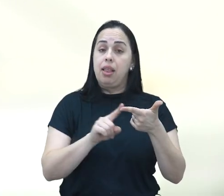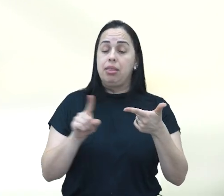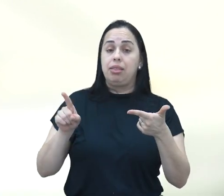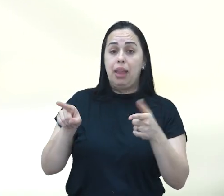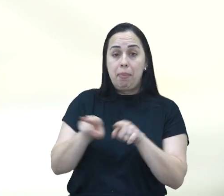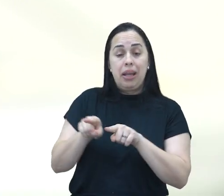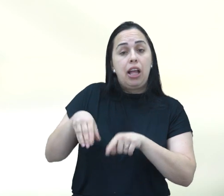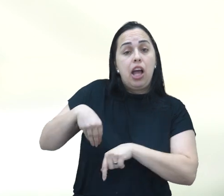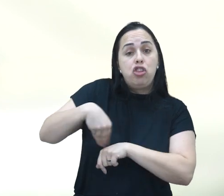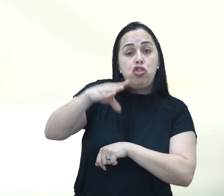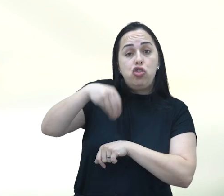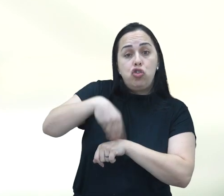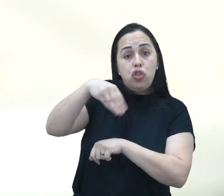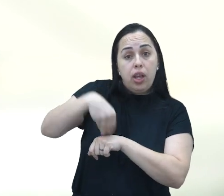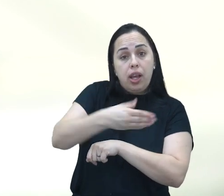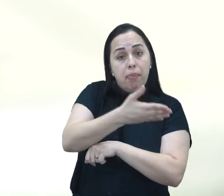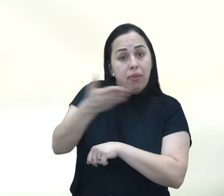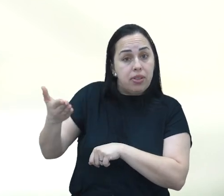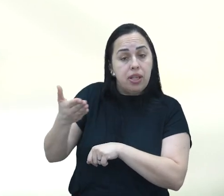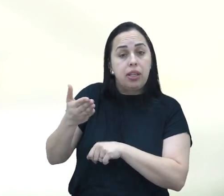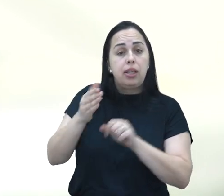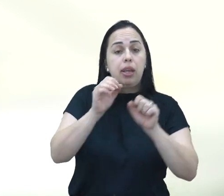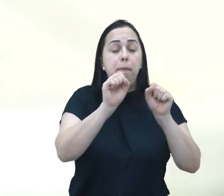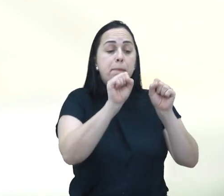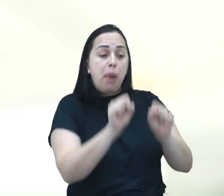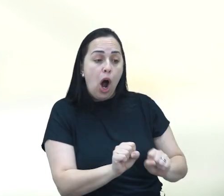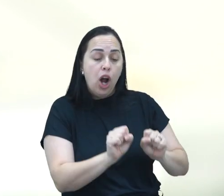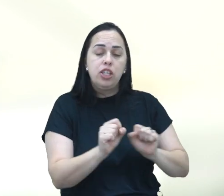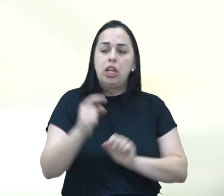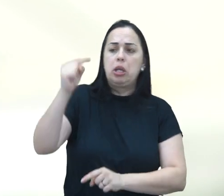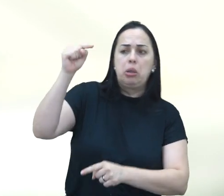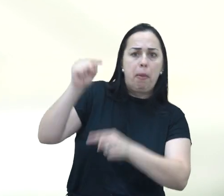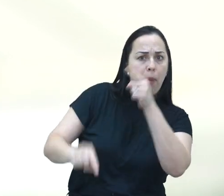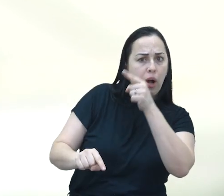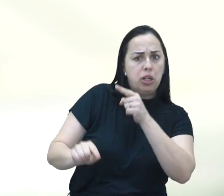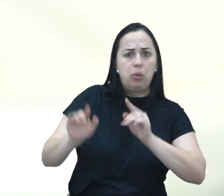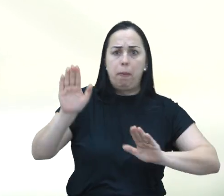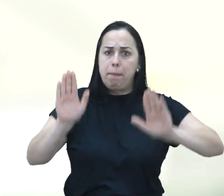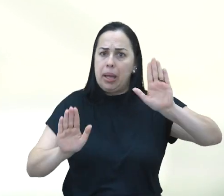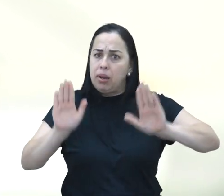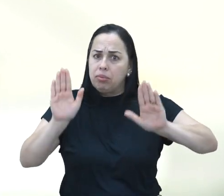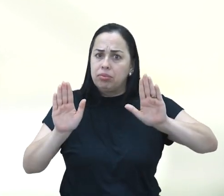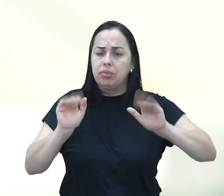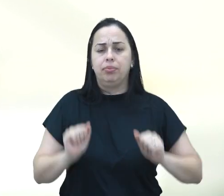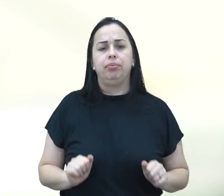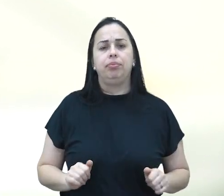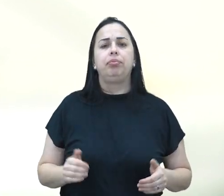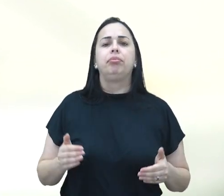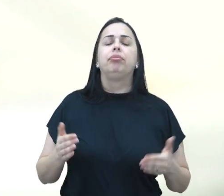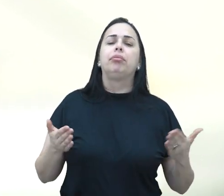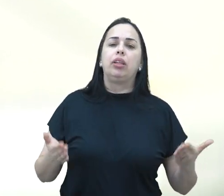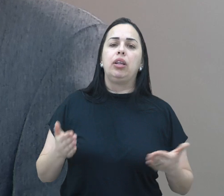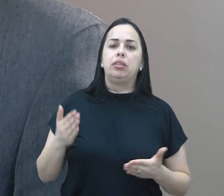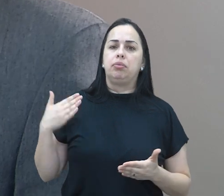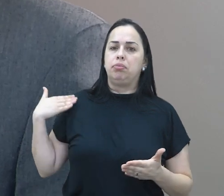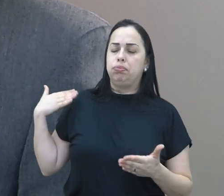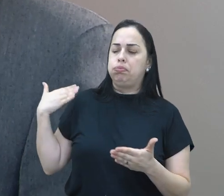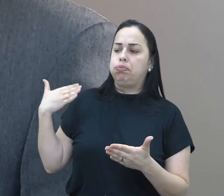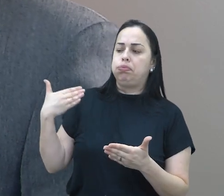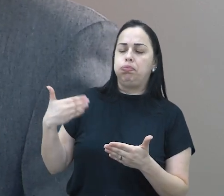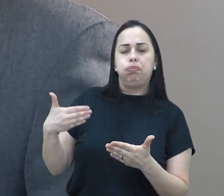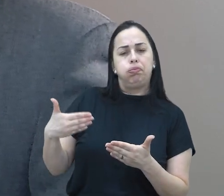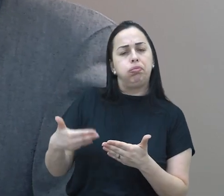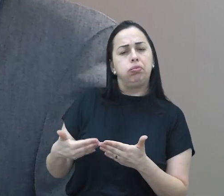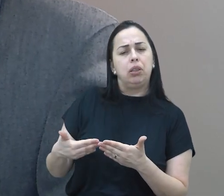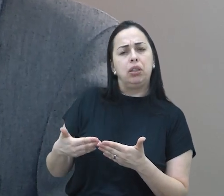denúncias, o aplicativo Pardal também dá dicas para os eleitores do que é permitido e proibido durante a campanha. A gente tem